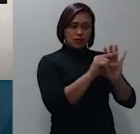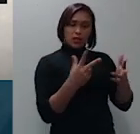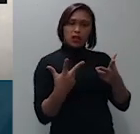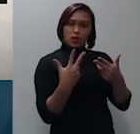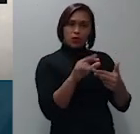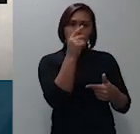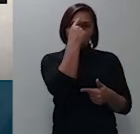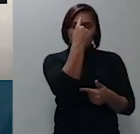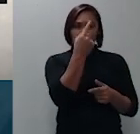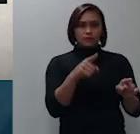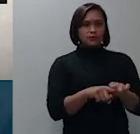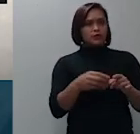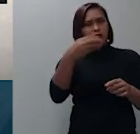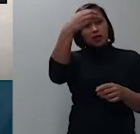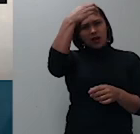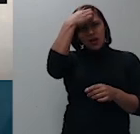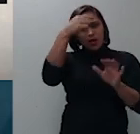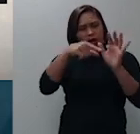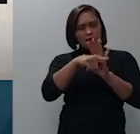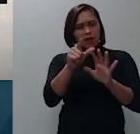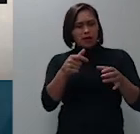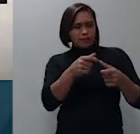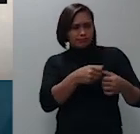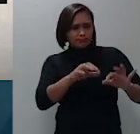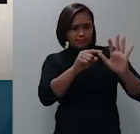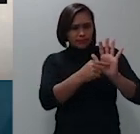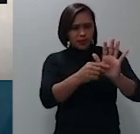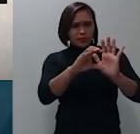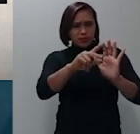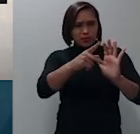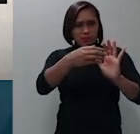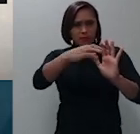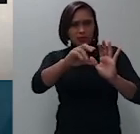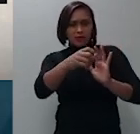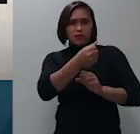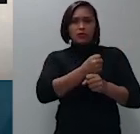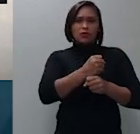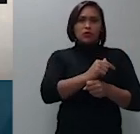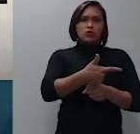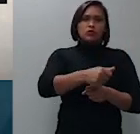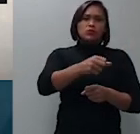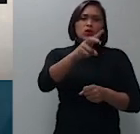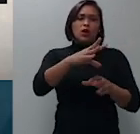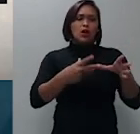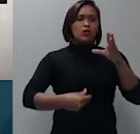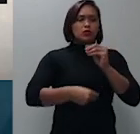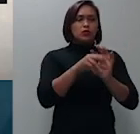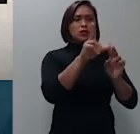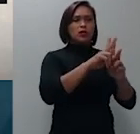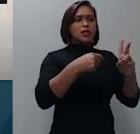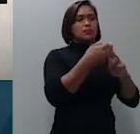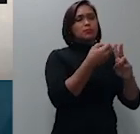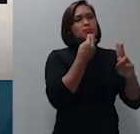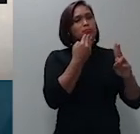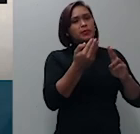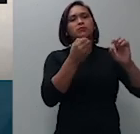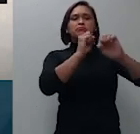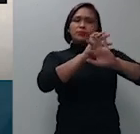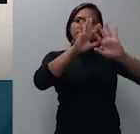desse cenário é que o CPC de 2015 atribuiu às partes o direito de pedir esclarecimentos ou de solicitar